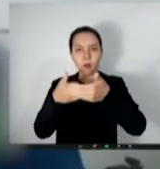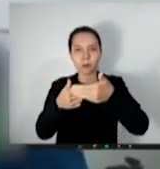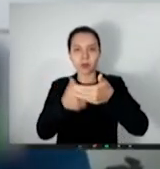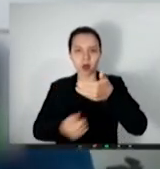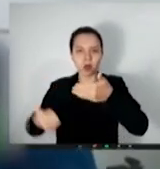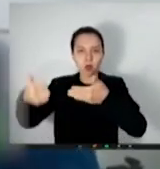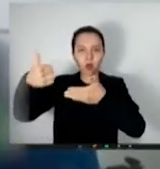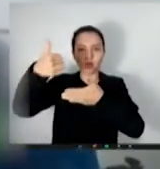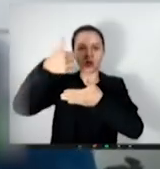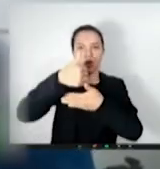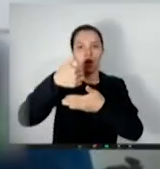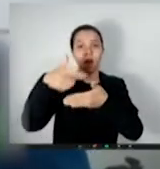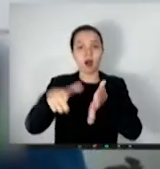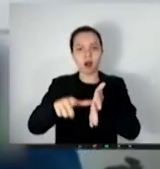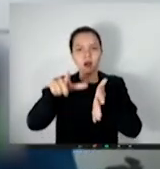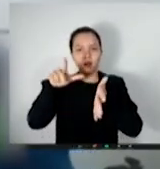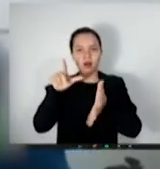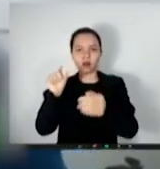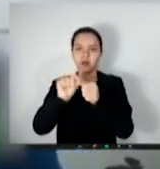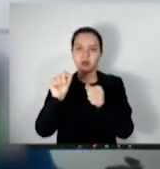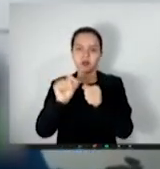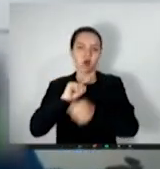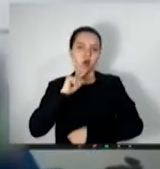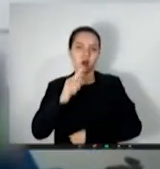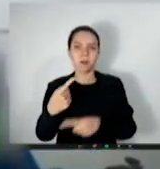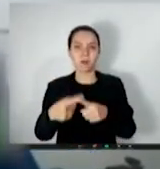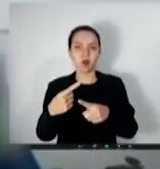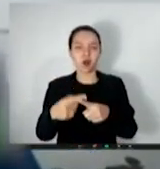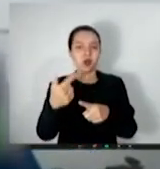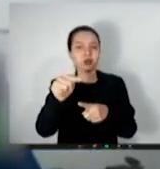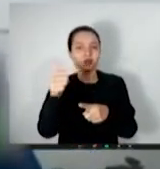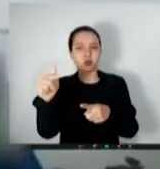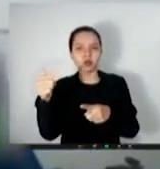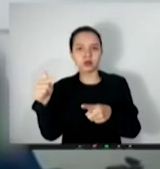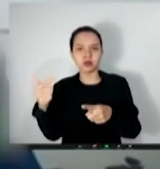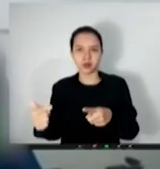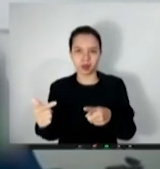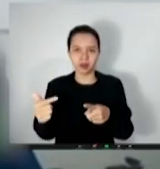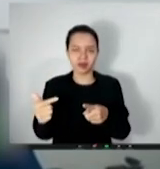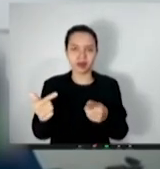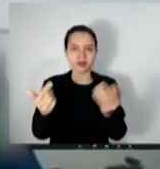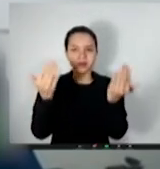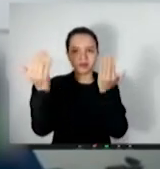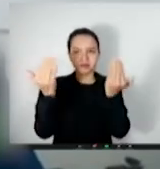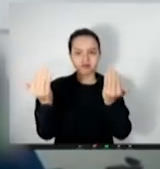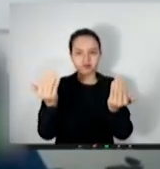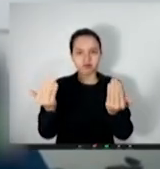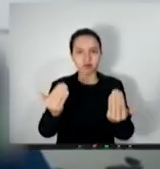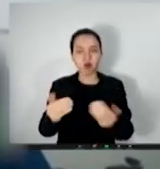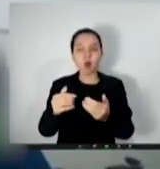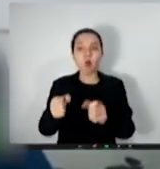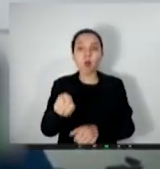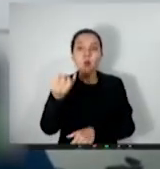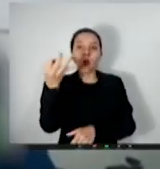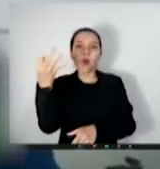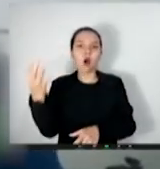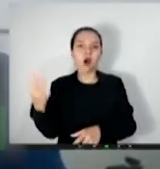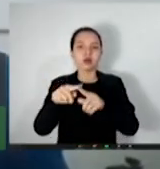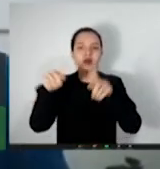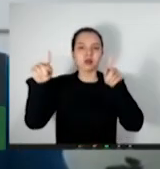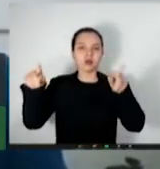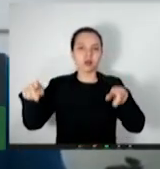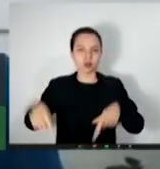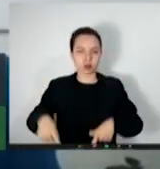esse censo, vamos dizer assim, do quantitativo de servidores. E esse censo foi